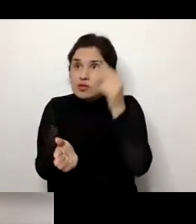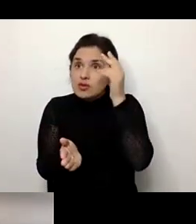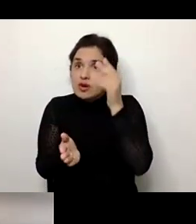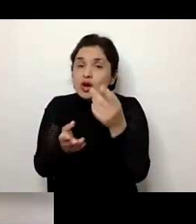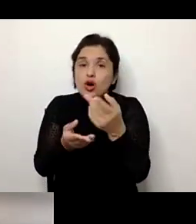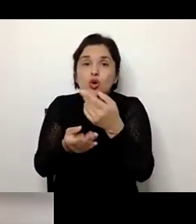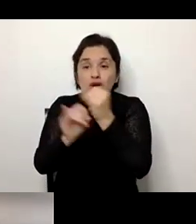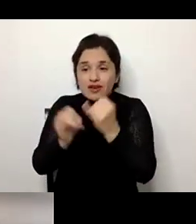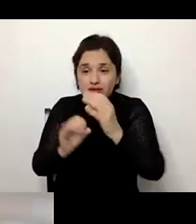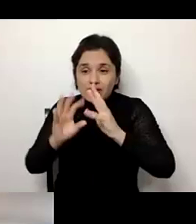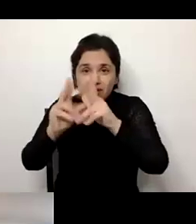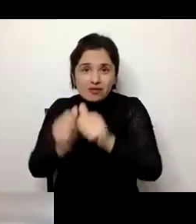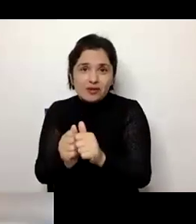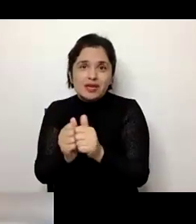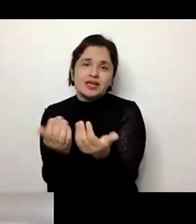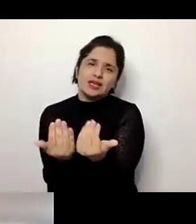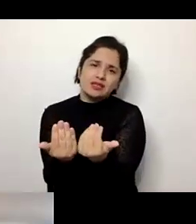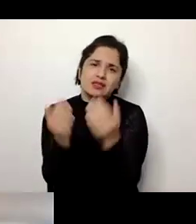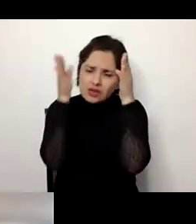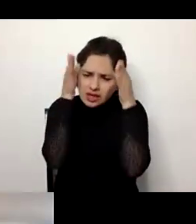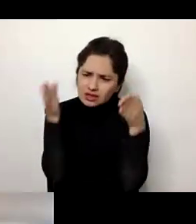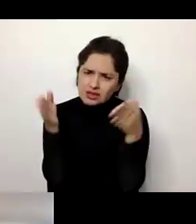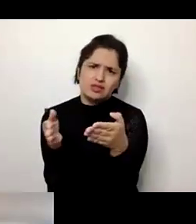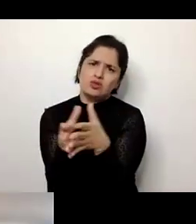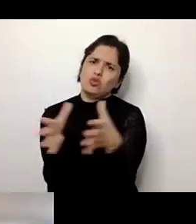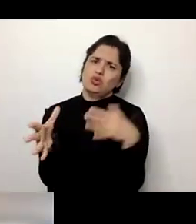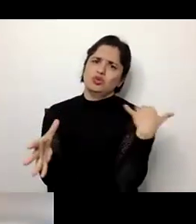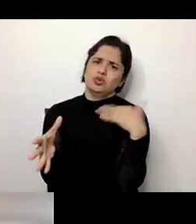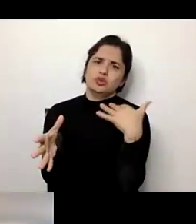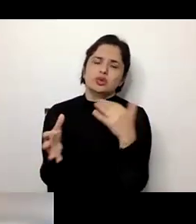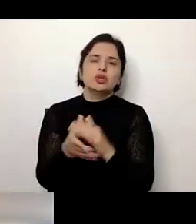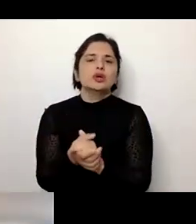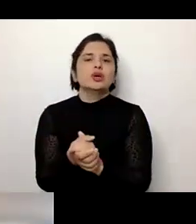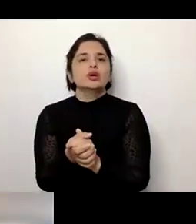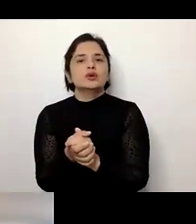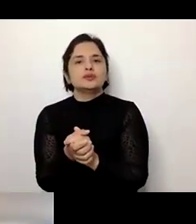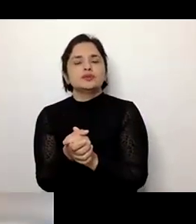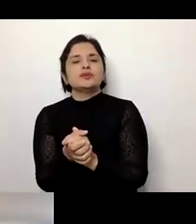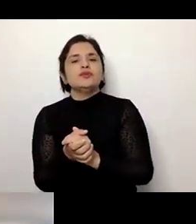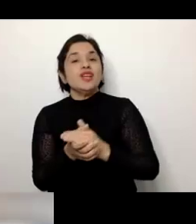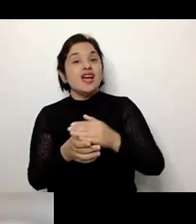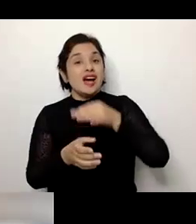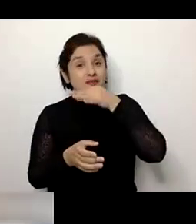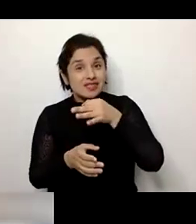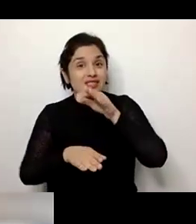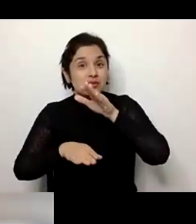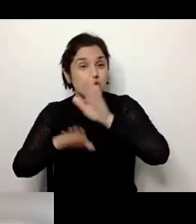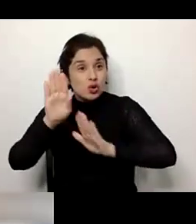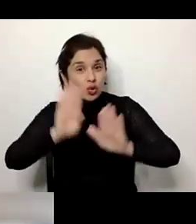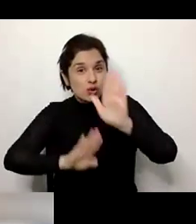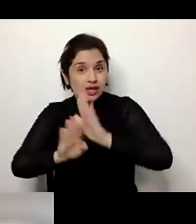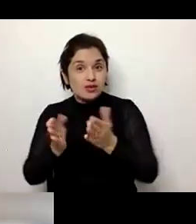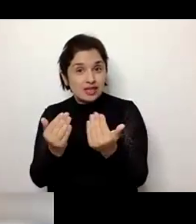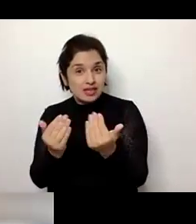familiar aí que precisa de uma atenção muito grande, nós falamos muitas vezes do cuidado que nós precisamos ter com os